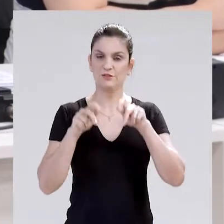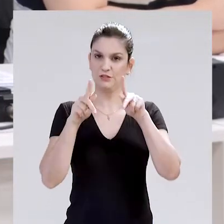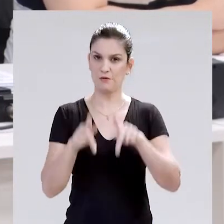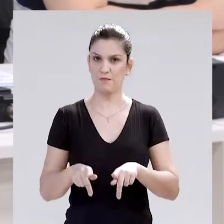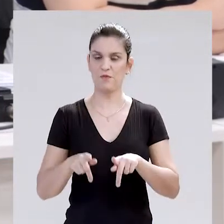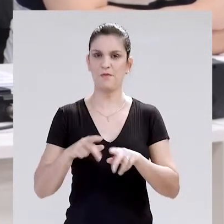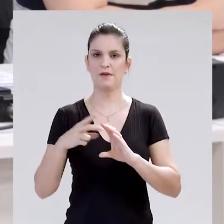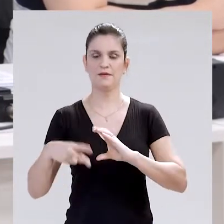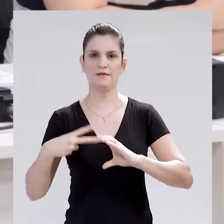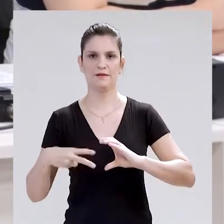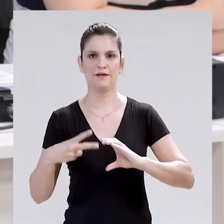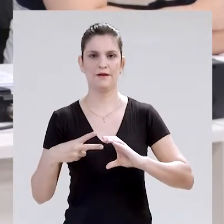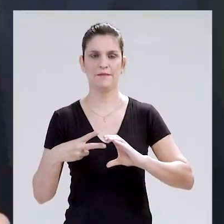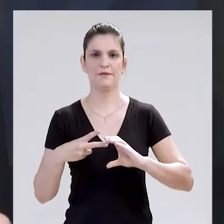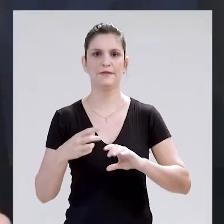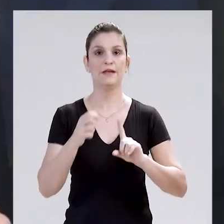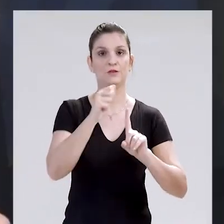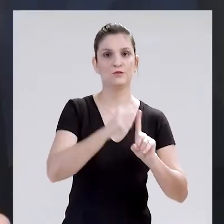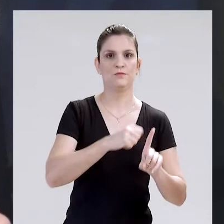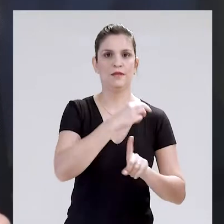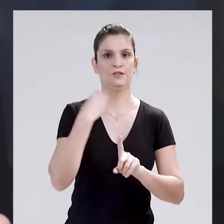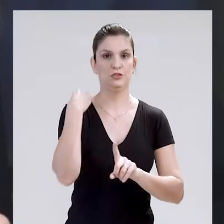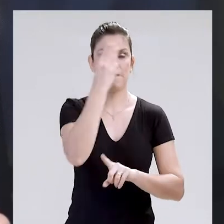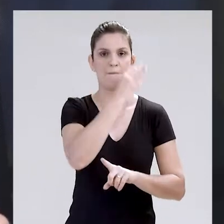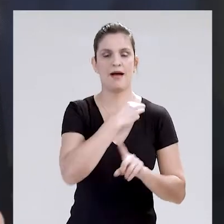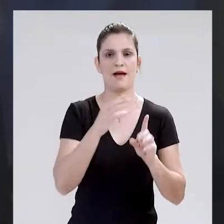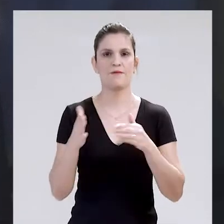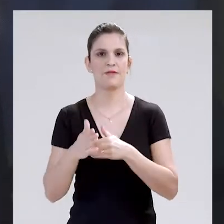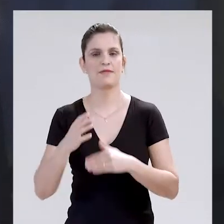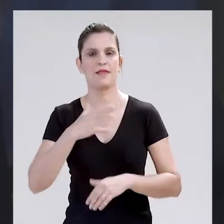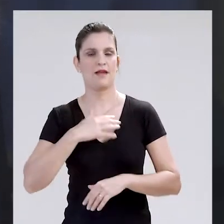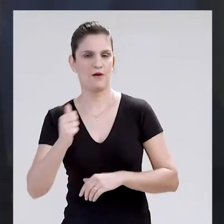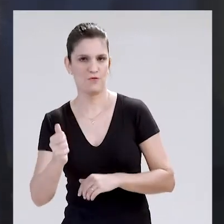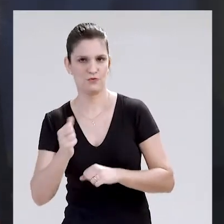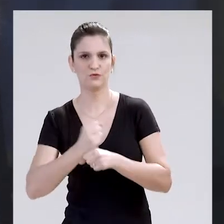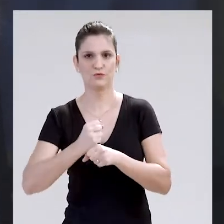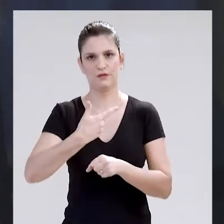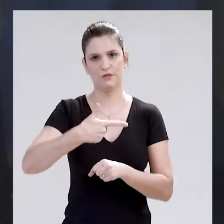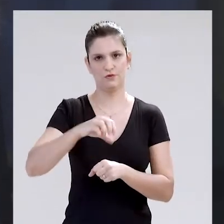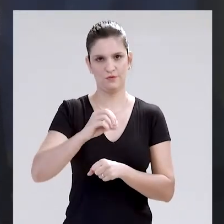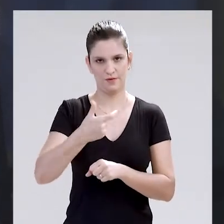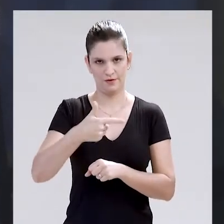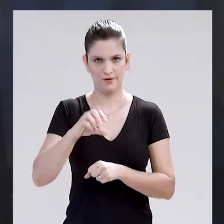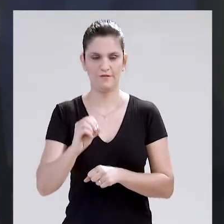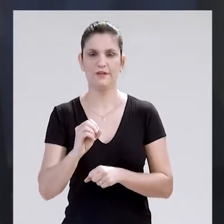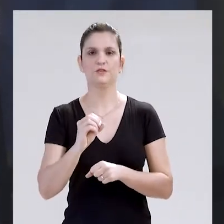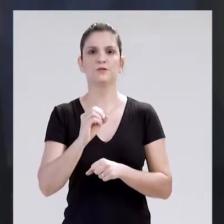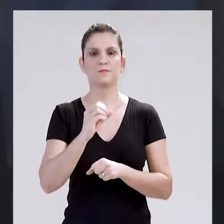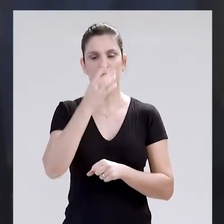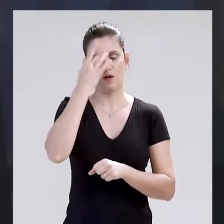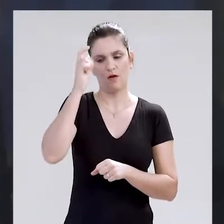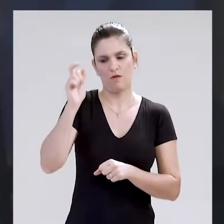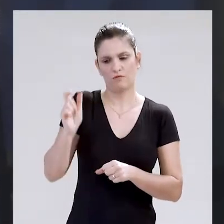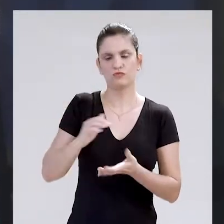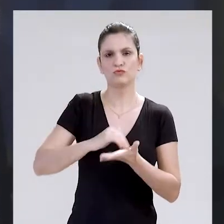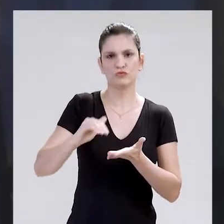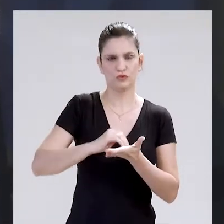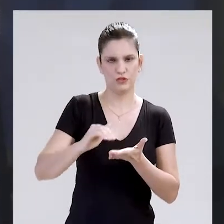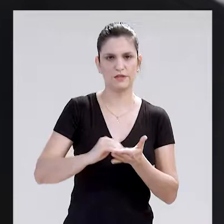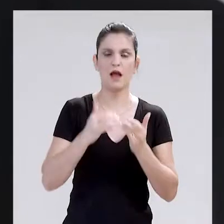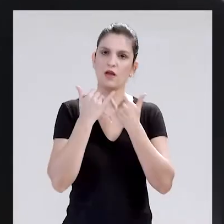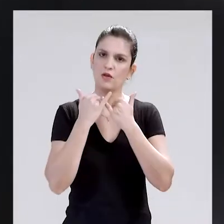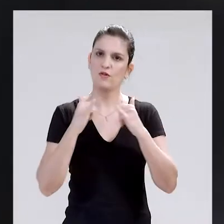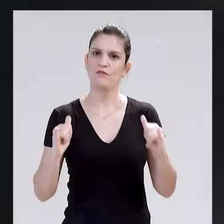Comissão de Saúde da Câmara Municipal do segundo quadrimestre de 2020. O secretário de Saúde, José Mauro de Castro